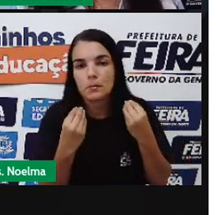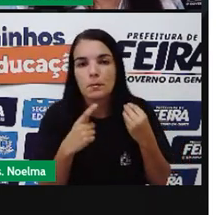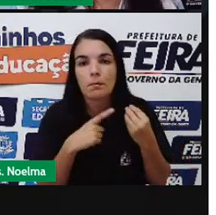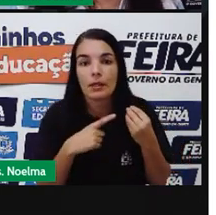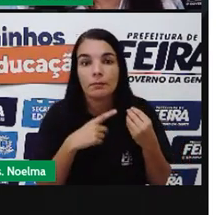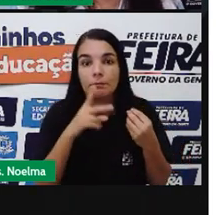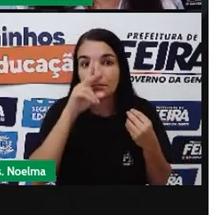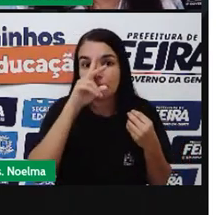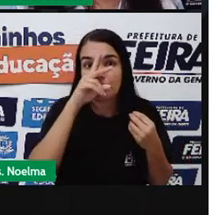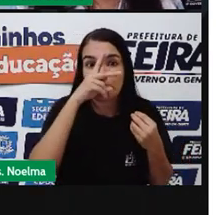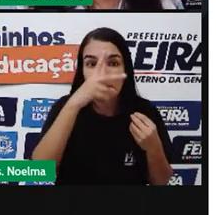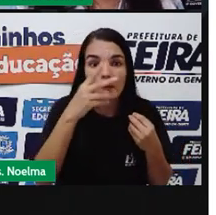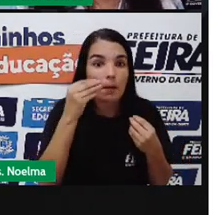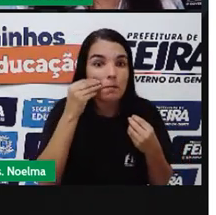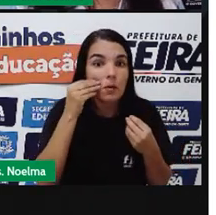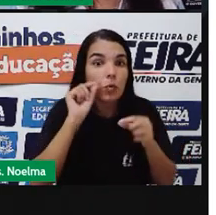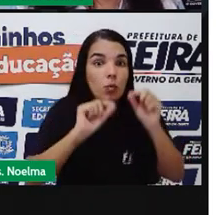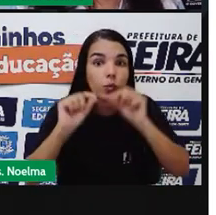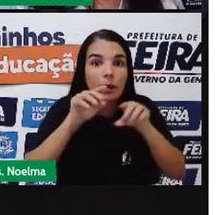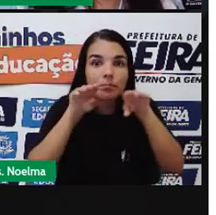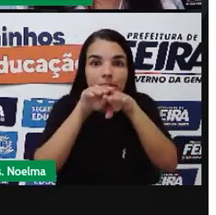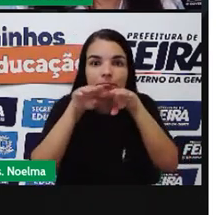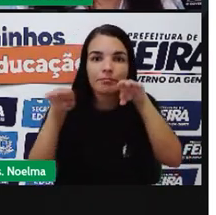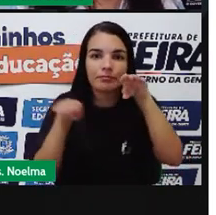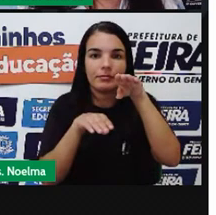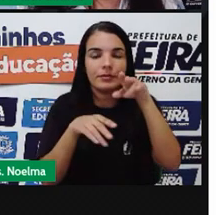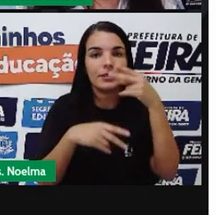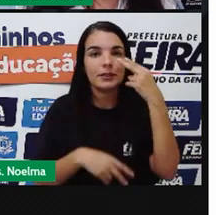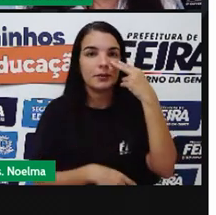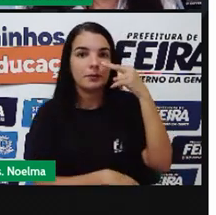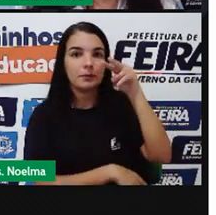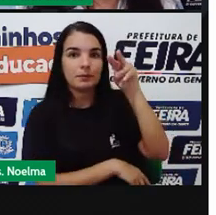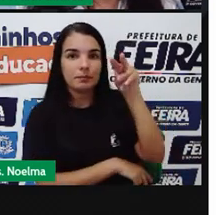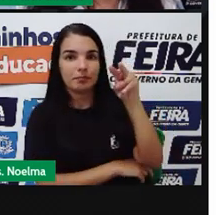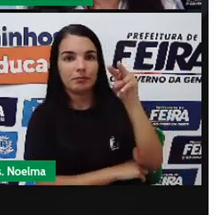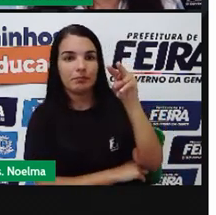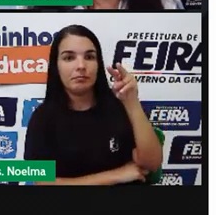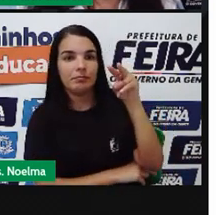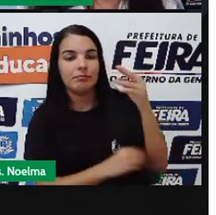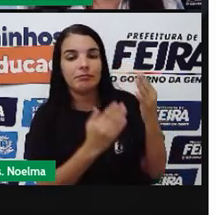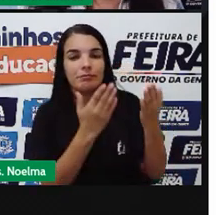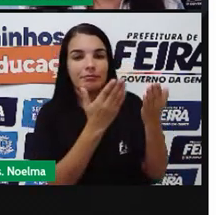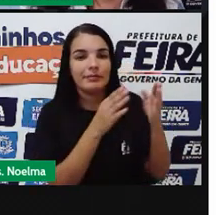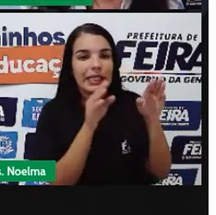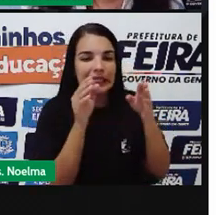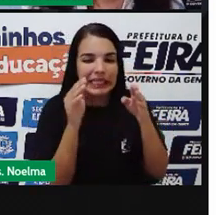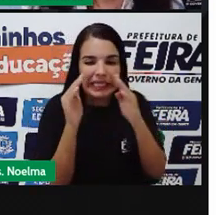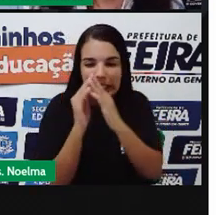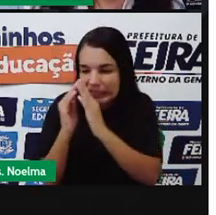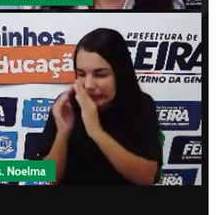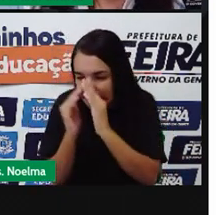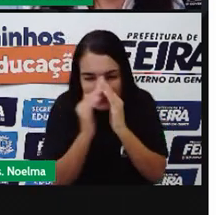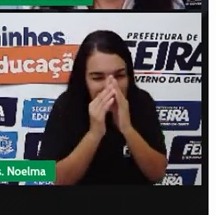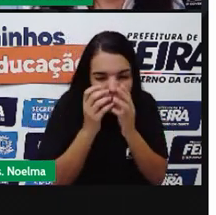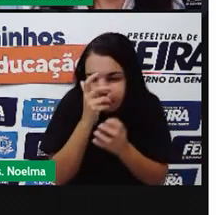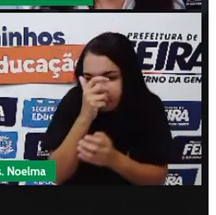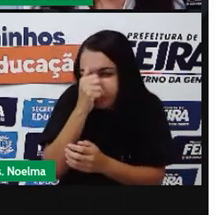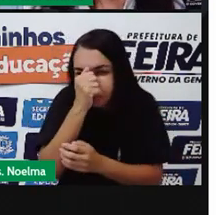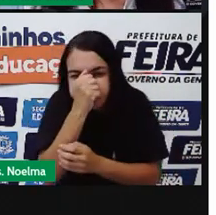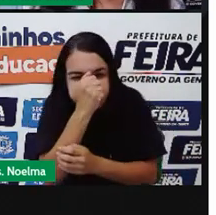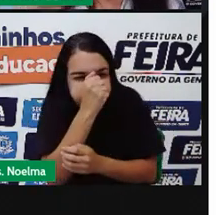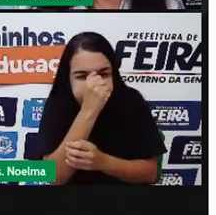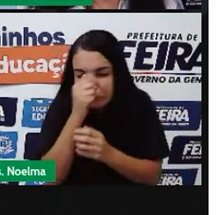Da condição De desigualdade Notem só aí O aglomerado De casos Em uma parte Em um lado